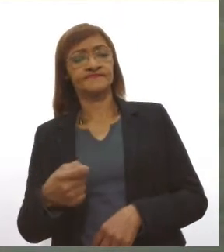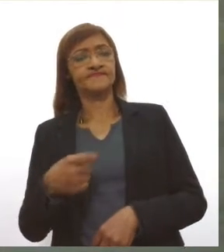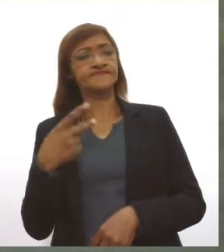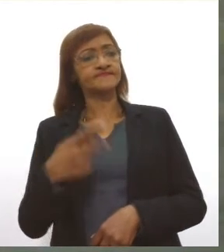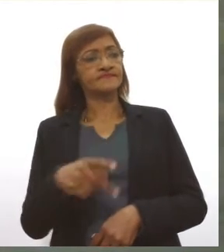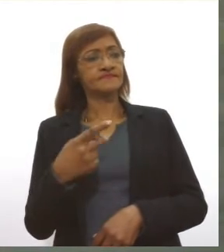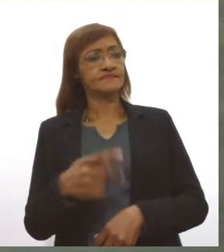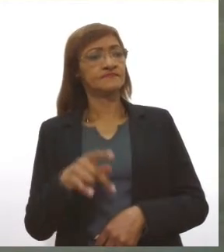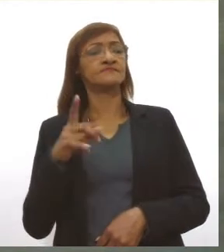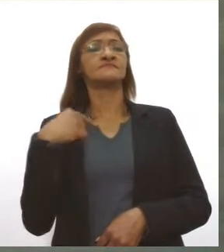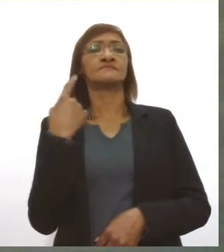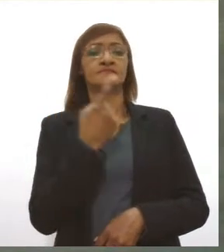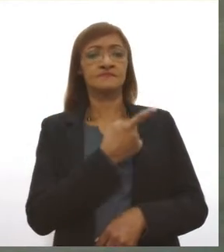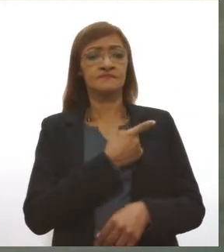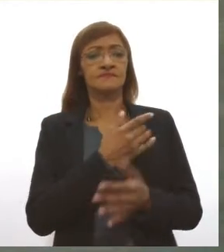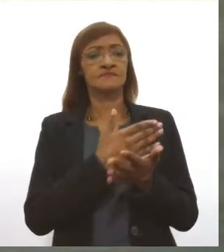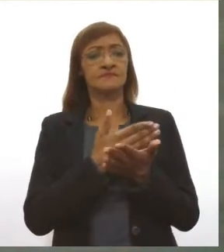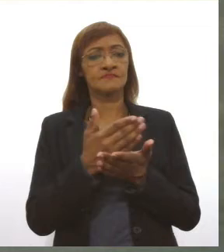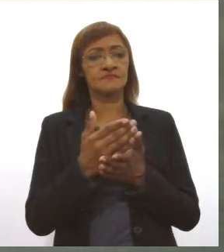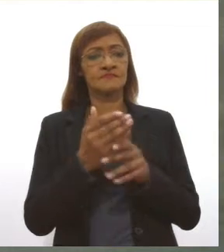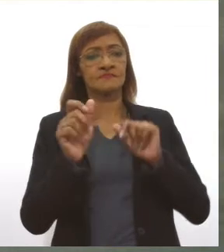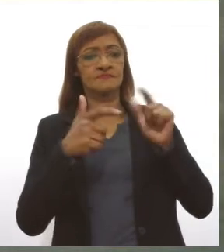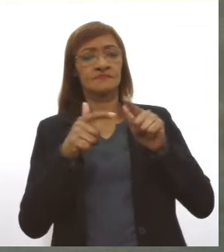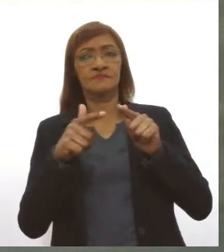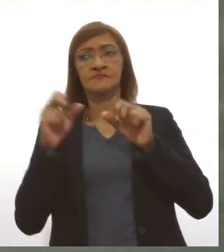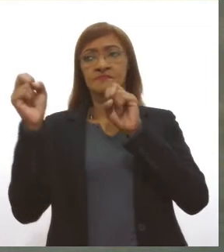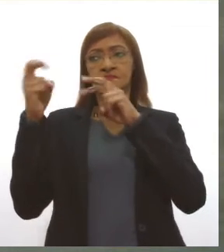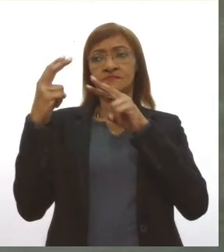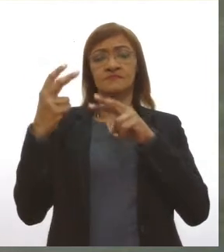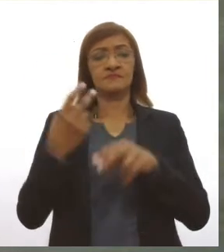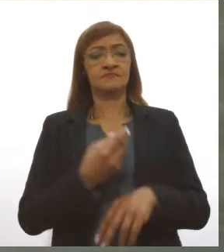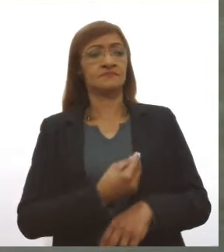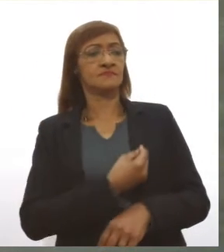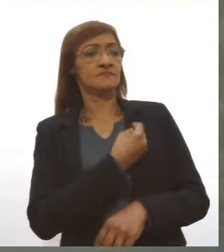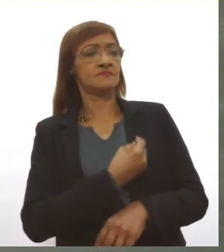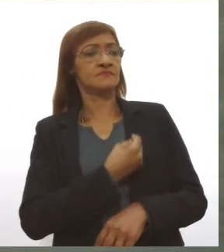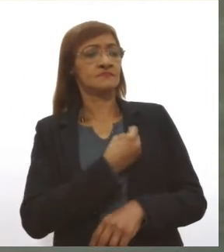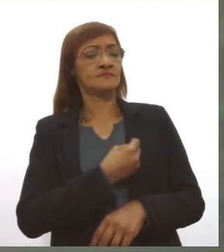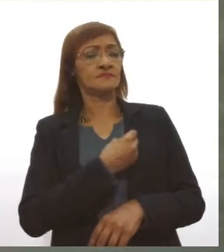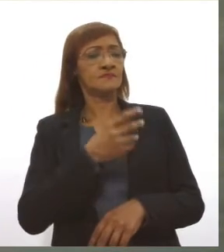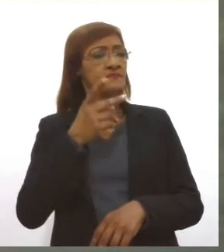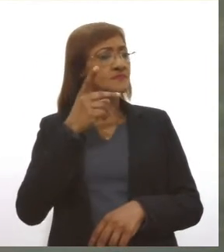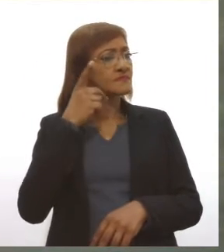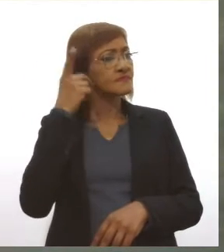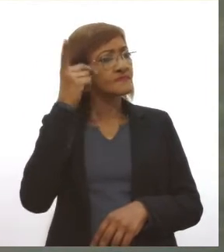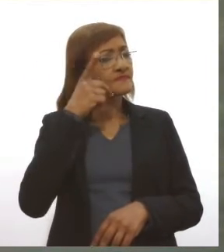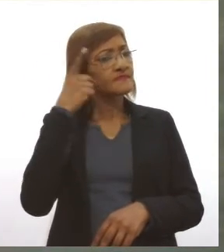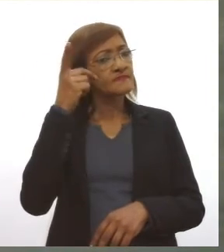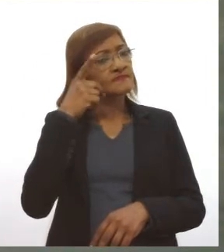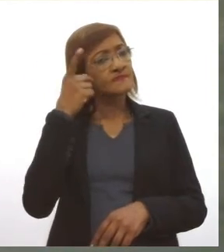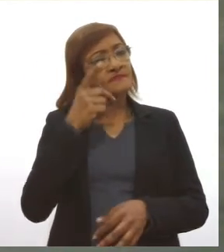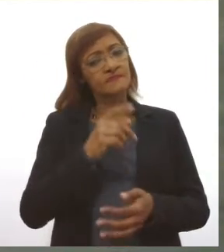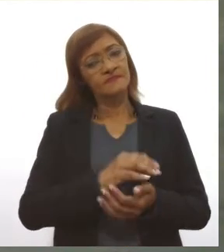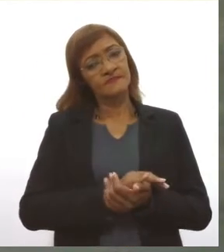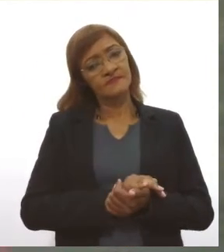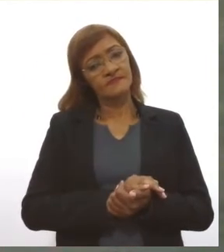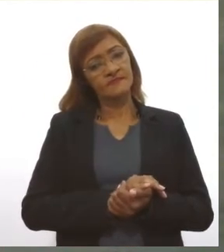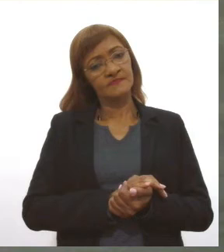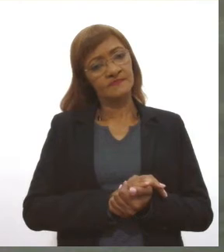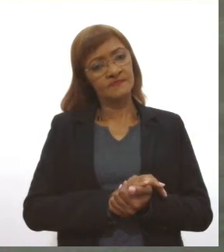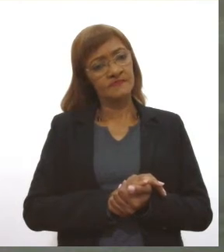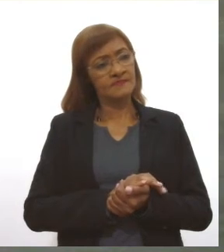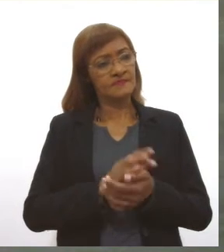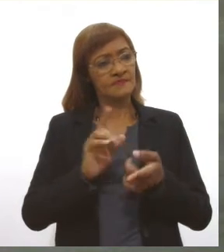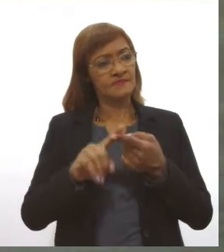onde a gente começou a trabalhar com sessões mistas, os deputados estaduais começaram a trabalhar através de sessões mistas. Foi um ano